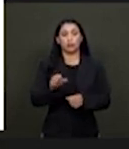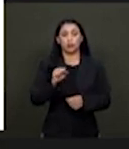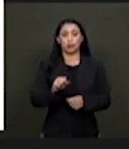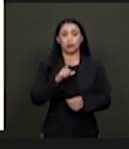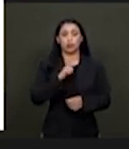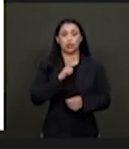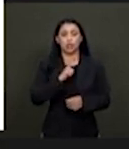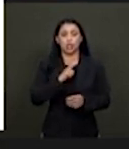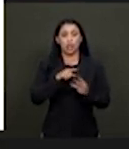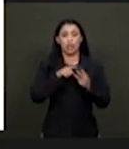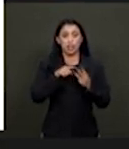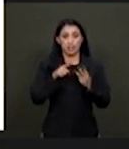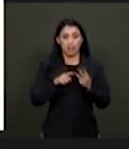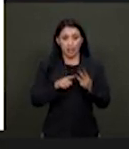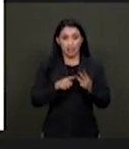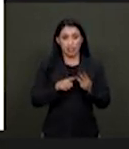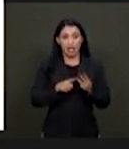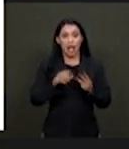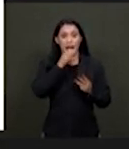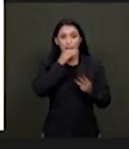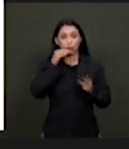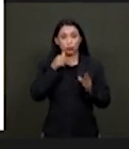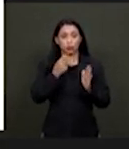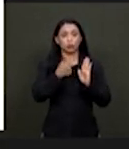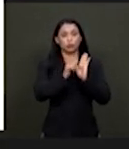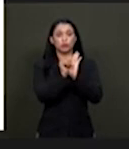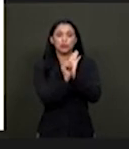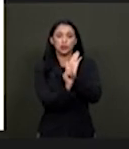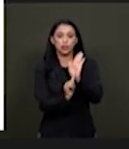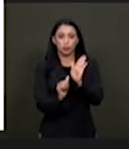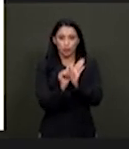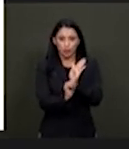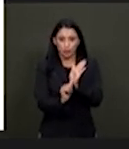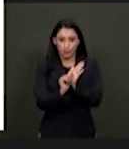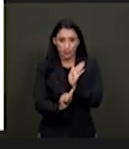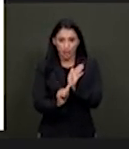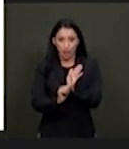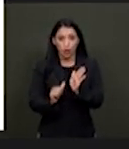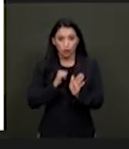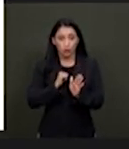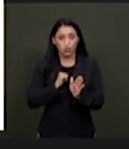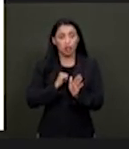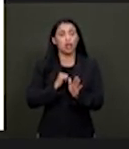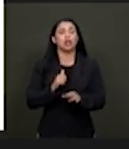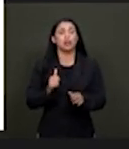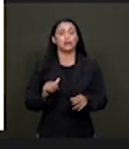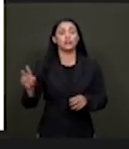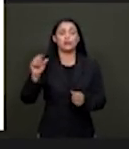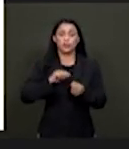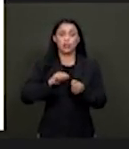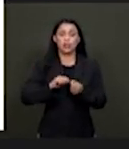três adultos com síndrome de Down que chegaram à universidade. E é interessante que nas três entrevistas,